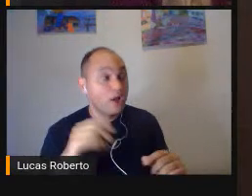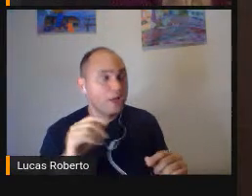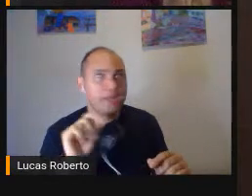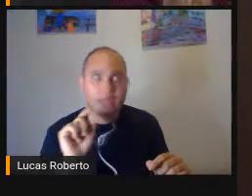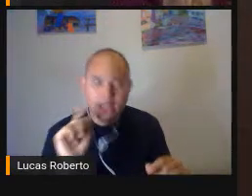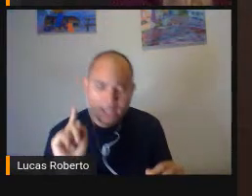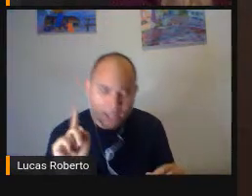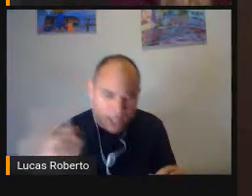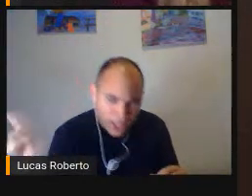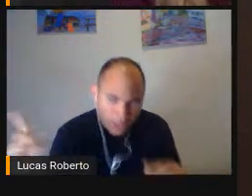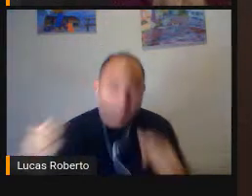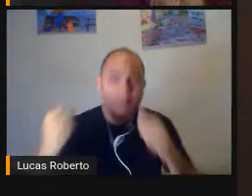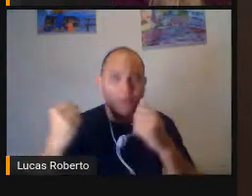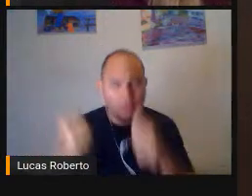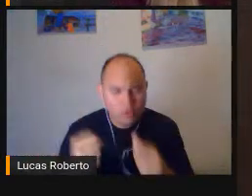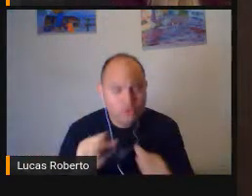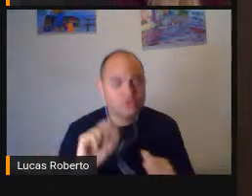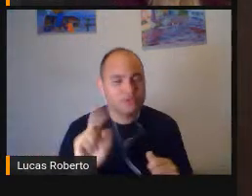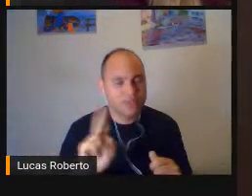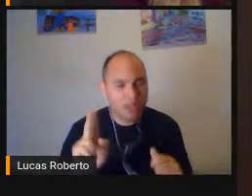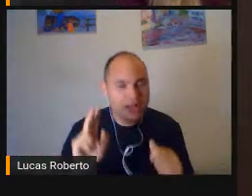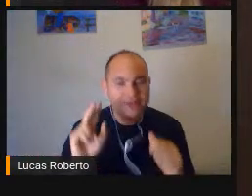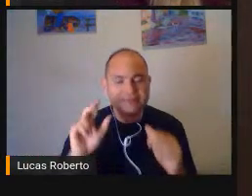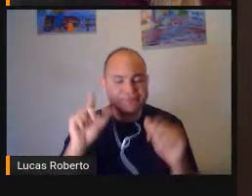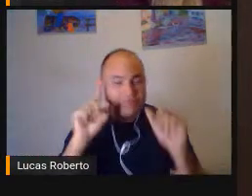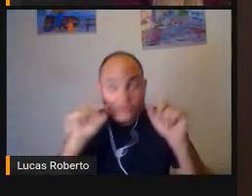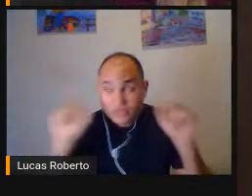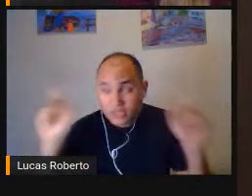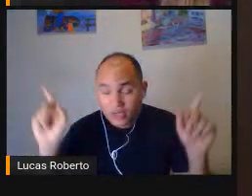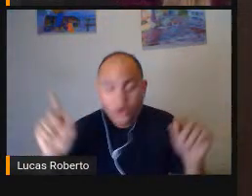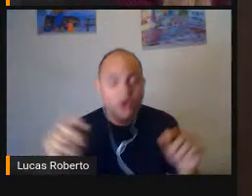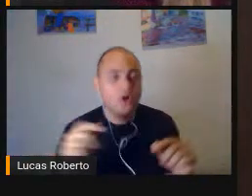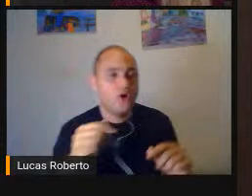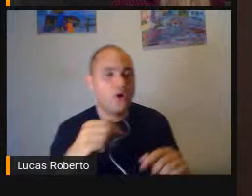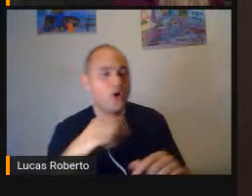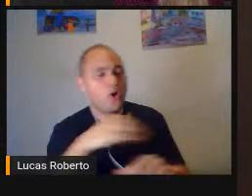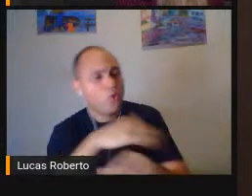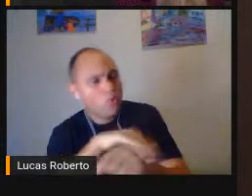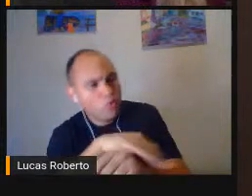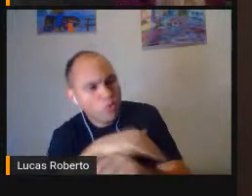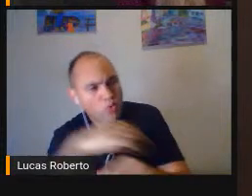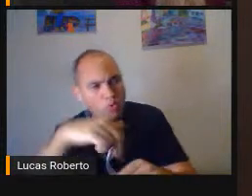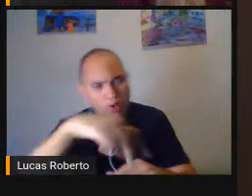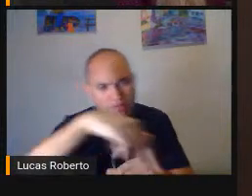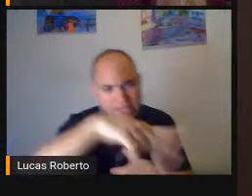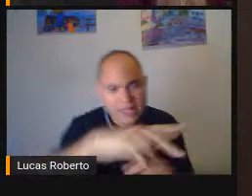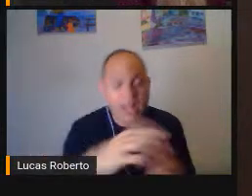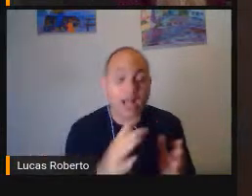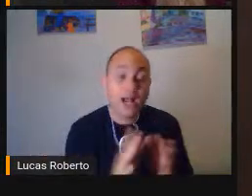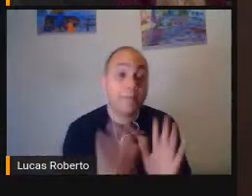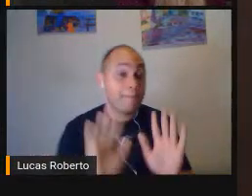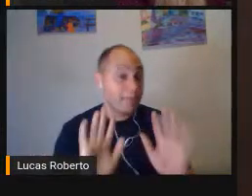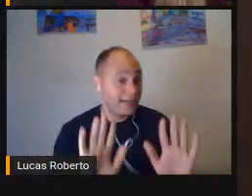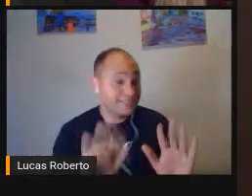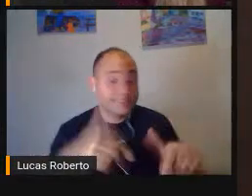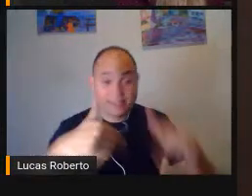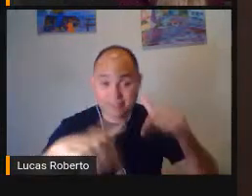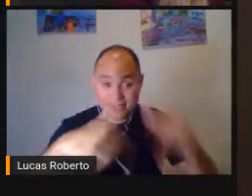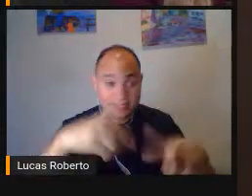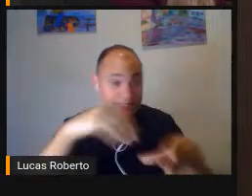Mas não é Um resíduo visual Significativo Que nos possibilite Trabalhar com ampliação De materiais Então